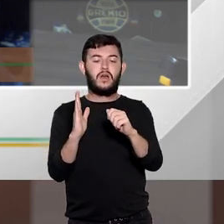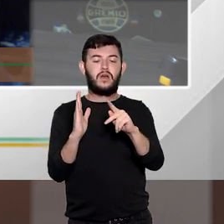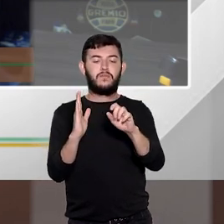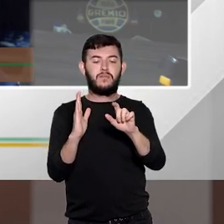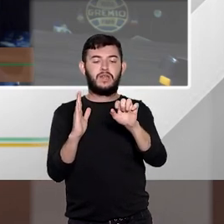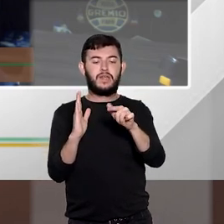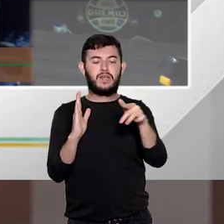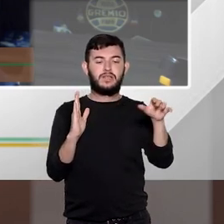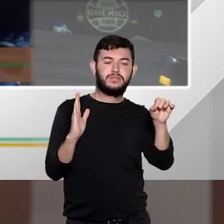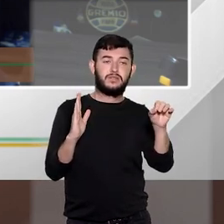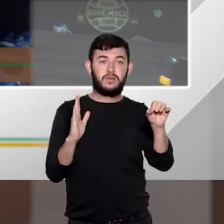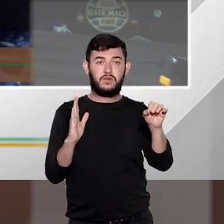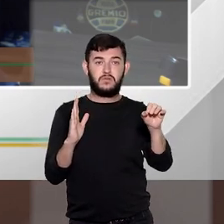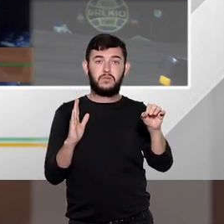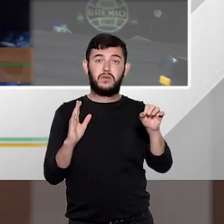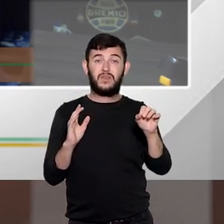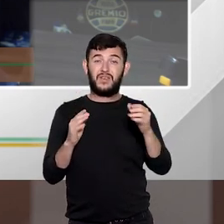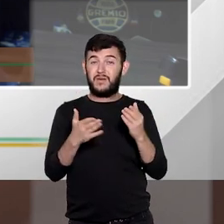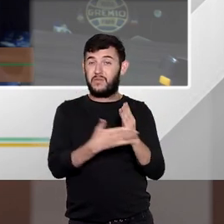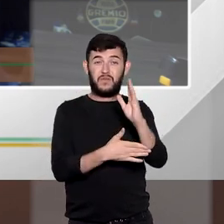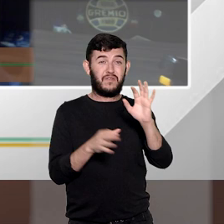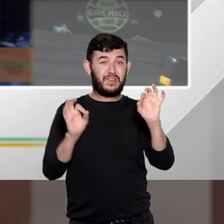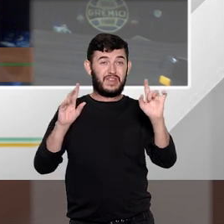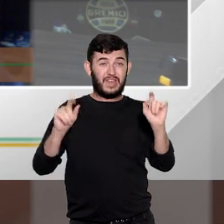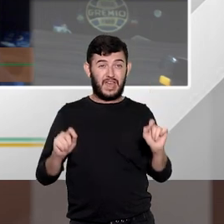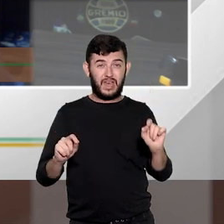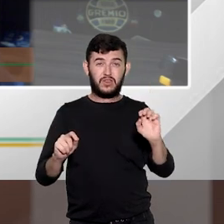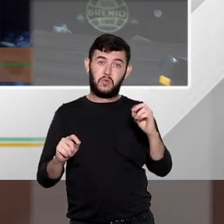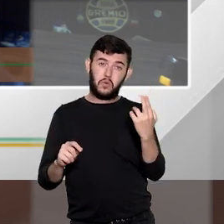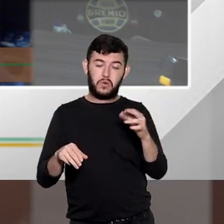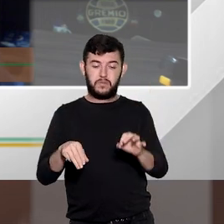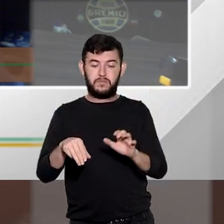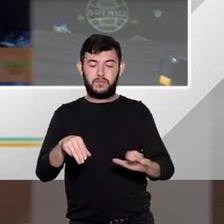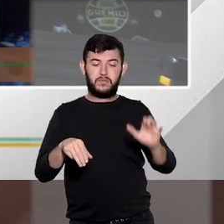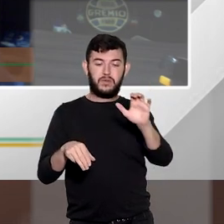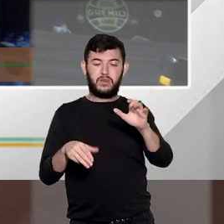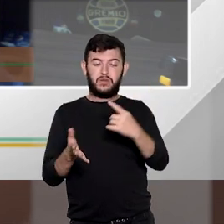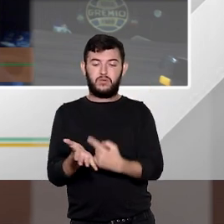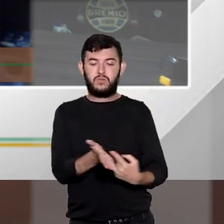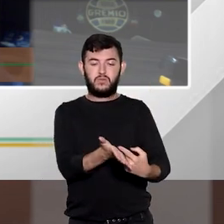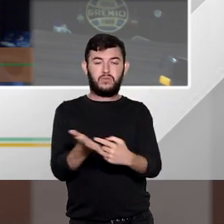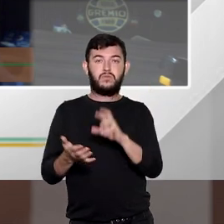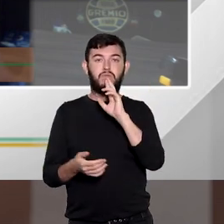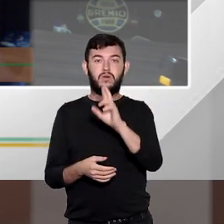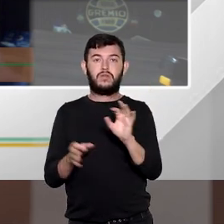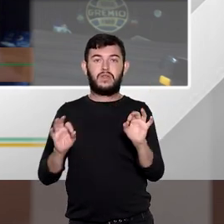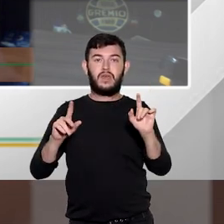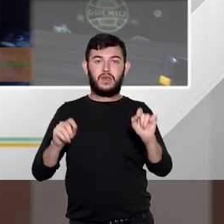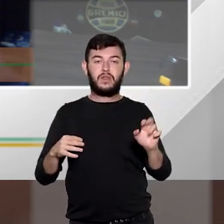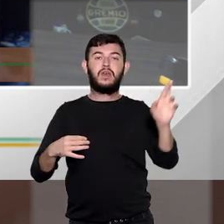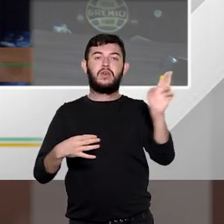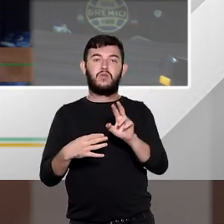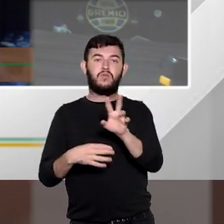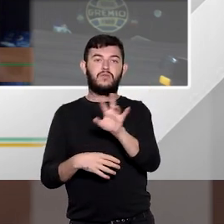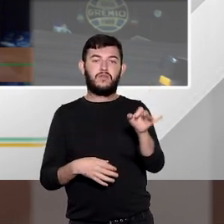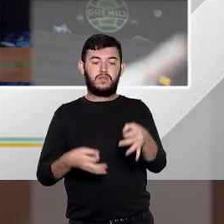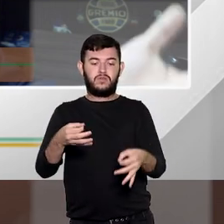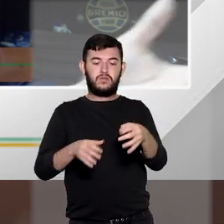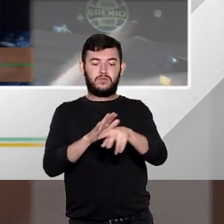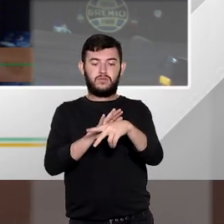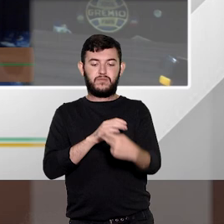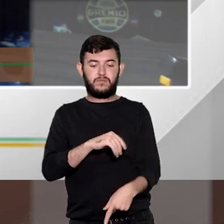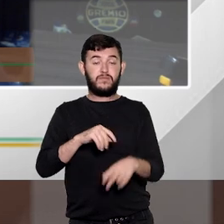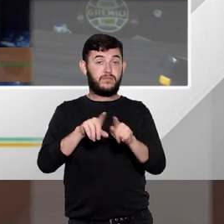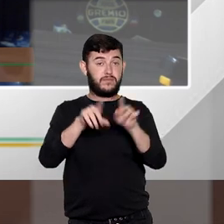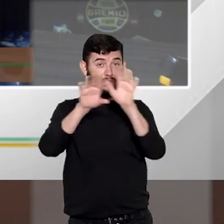provido e não forma decisão unânime vai para um recurso especial no STJ se for decisão não unânime